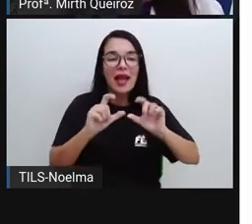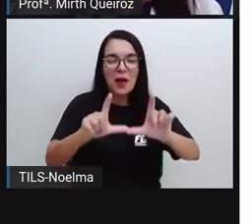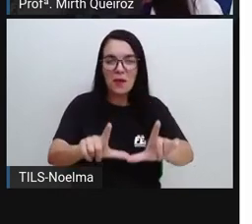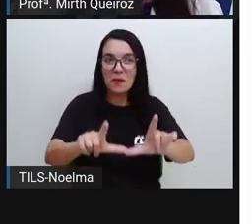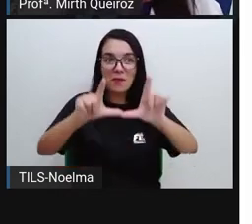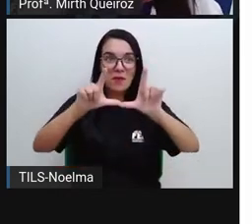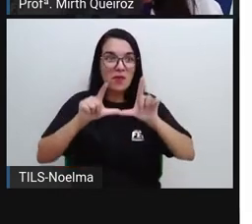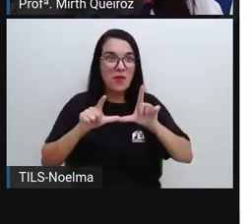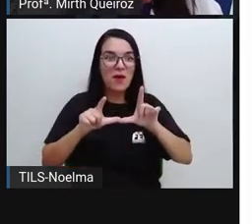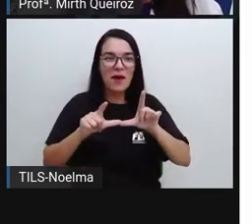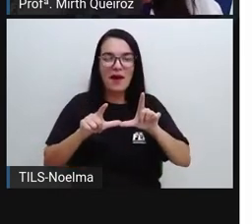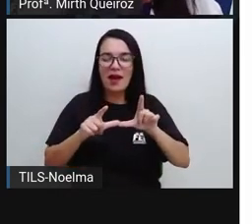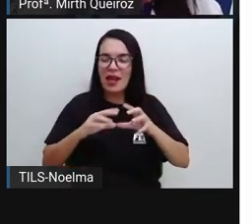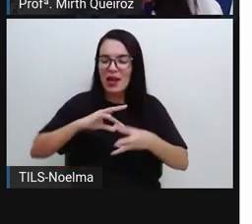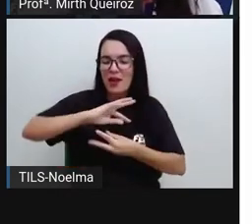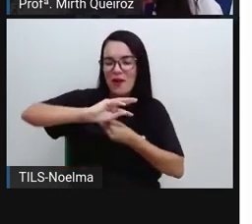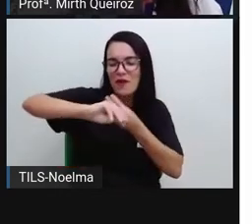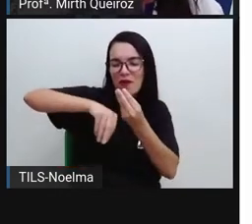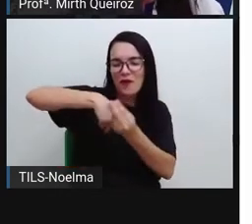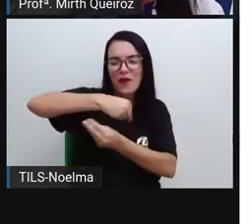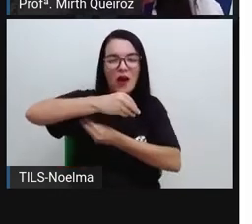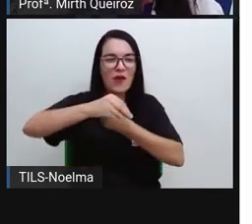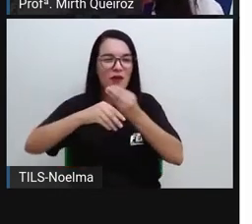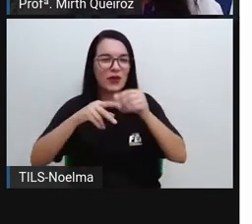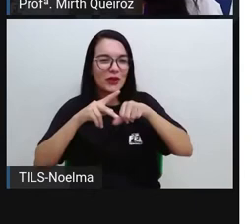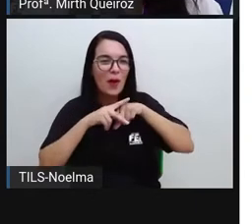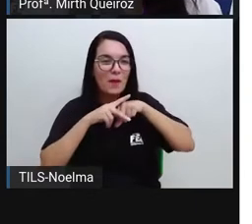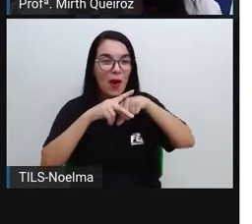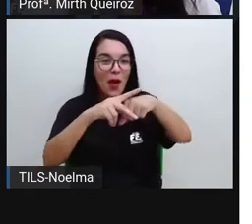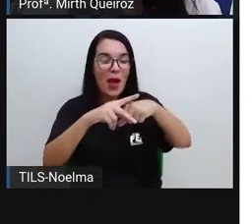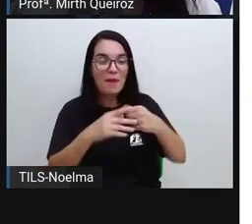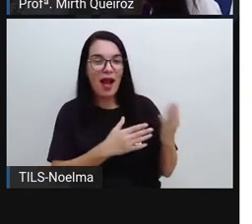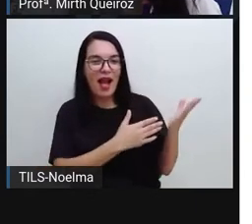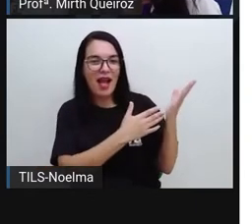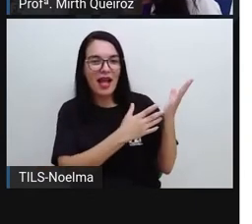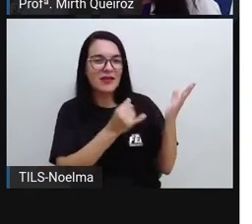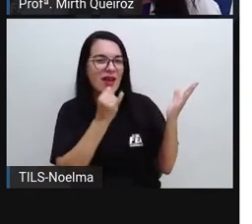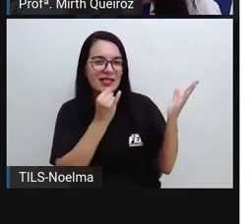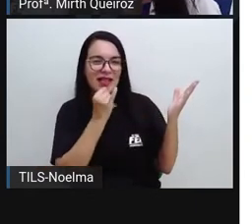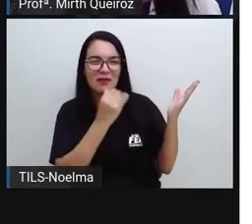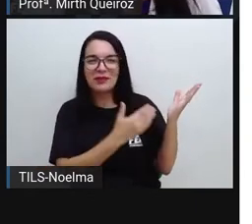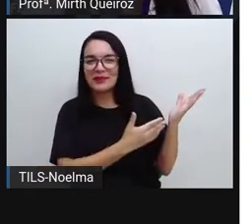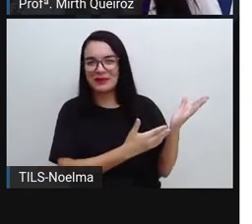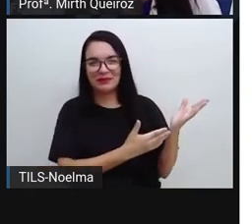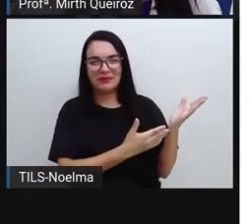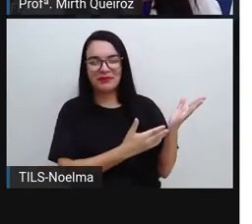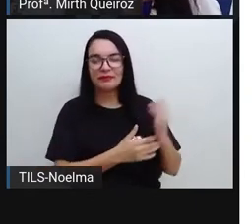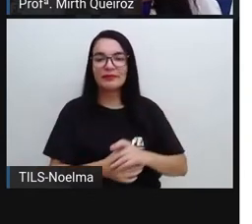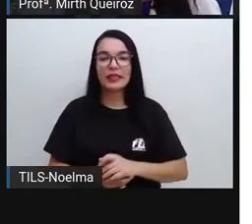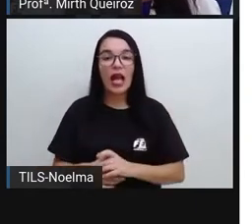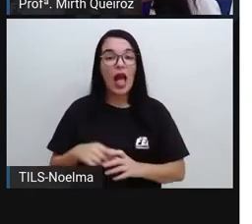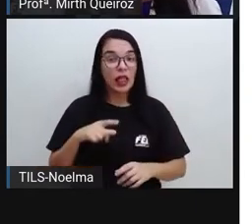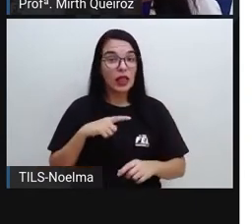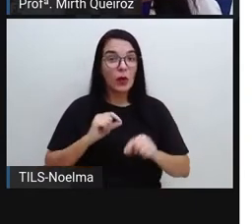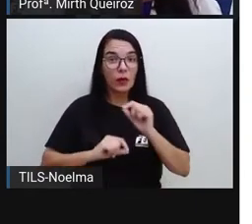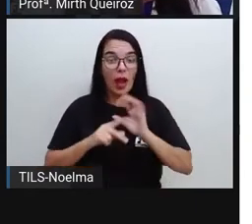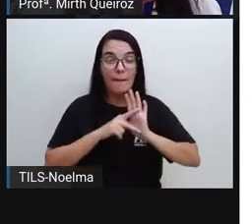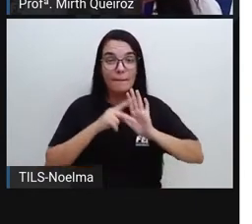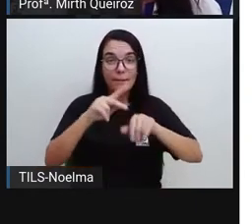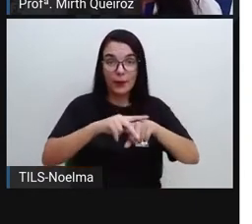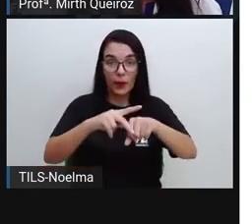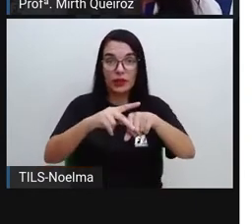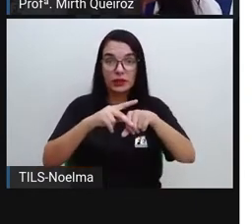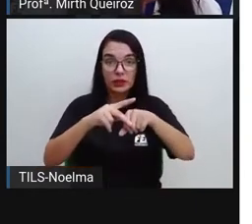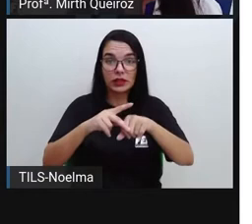com o poema, certo? Tal qual a gente tem aqui o exemplo do lado. É uma poesia que explora o